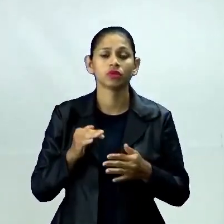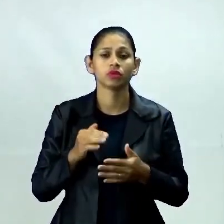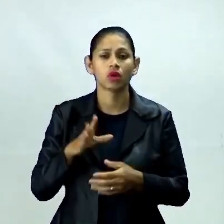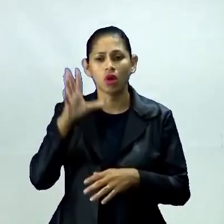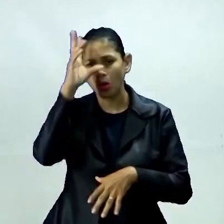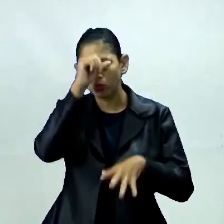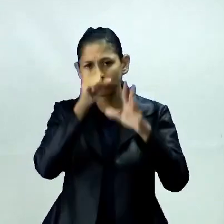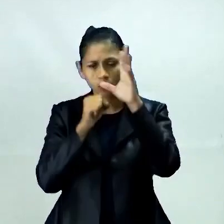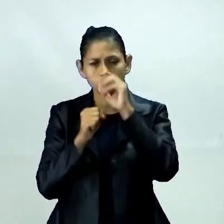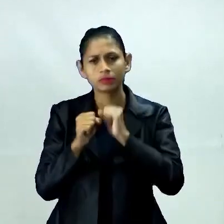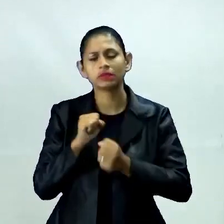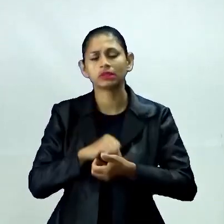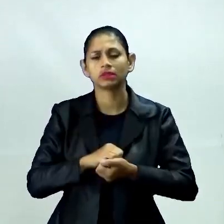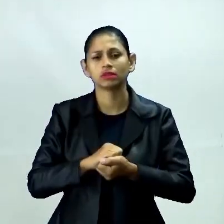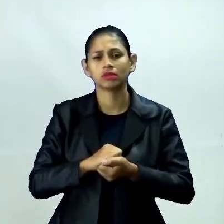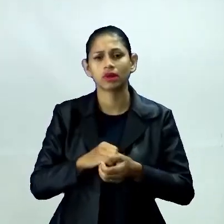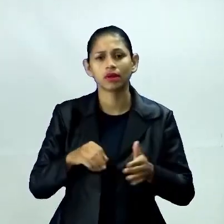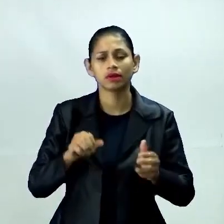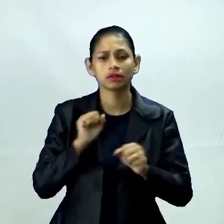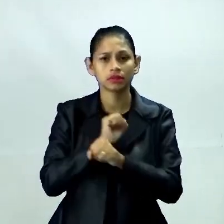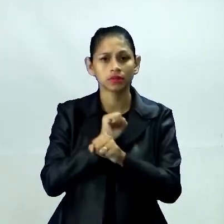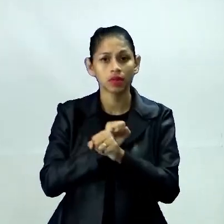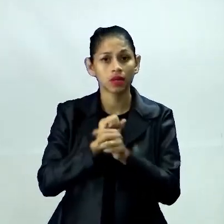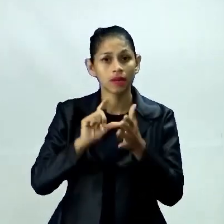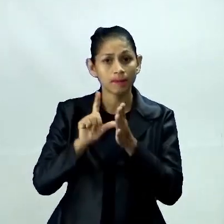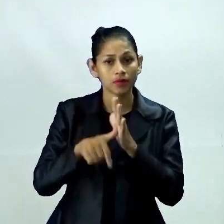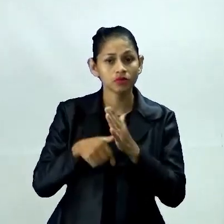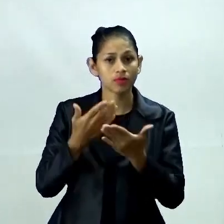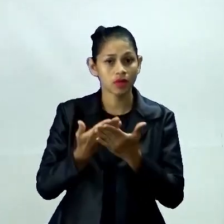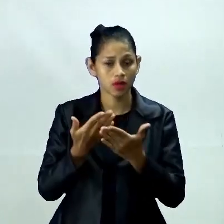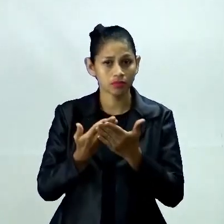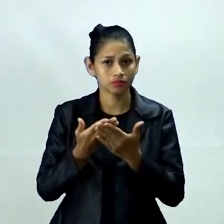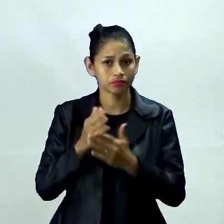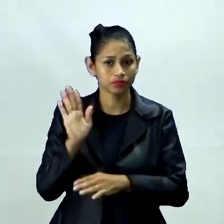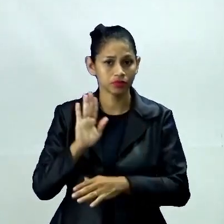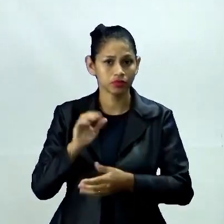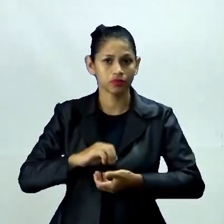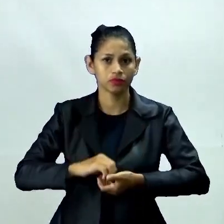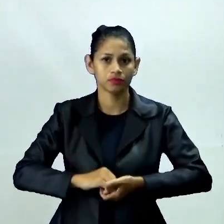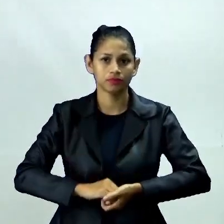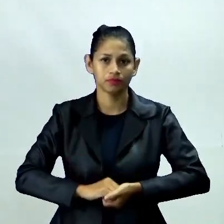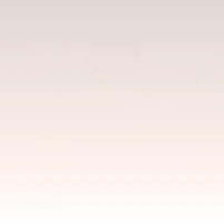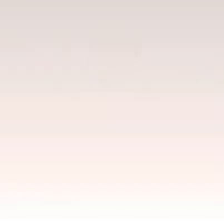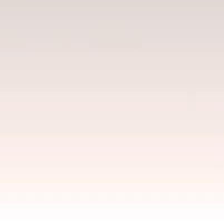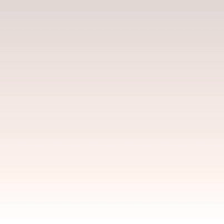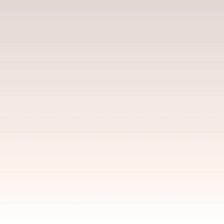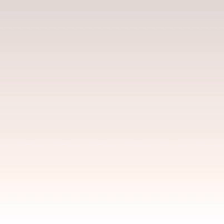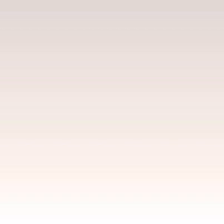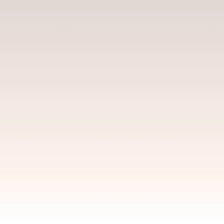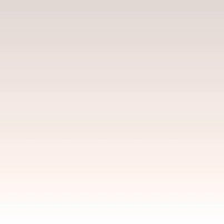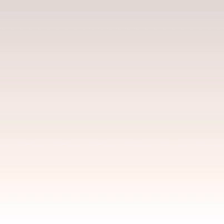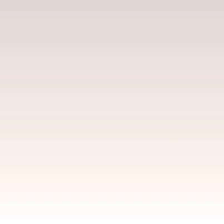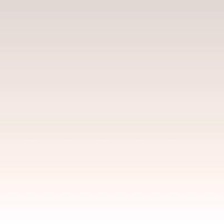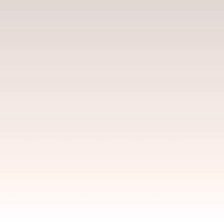compreendido. Na próxima, eu te aguardo para a gente fazer atividade sobre esse assunto. Até a próxima. Tchau, tchau. Tchau.